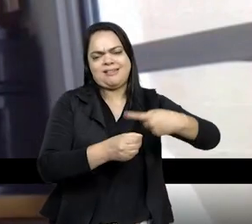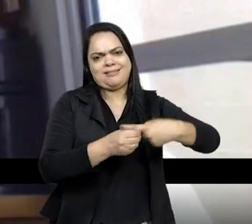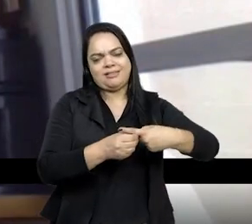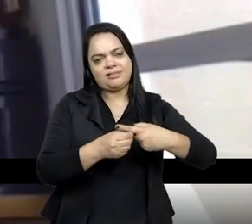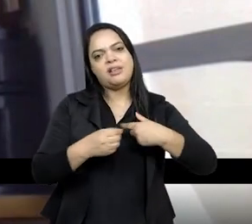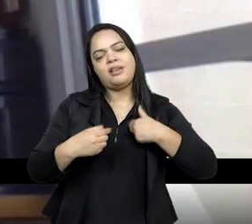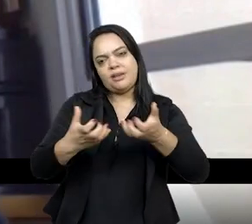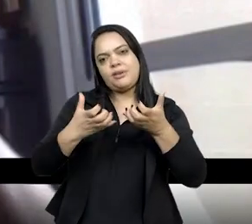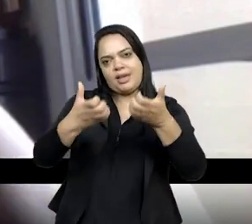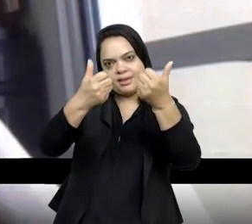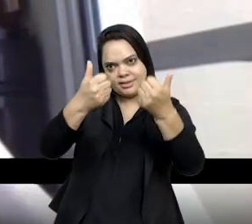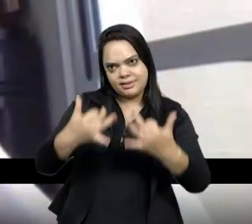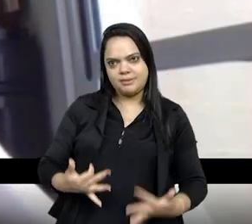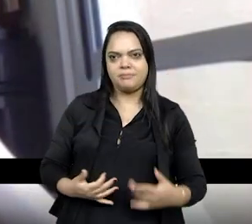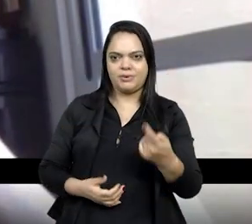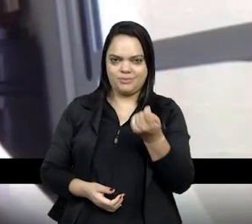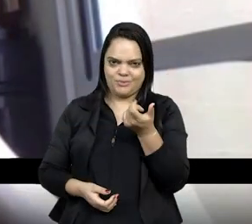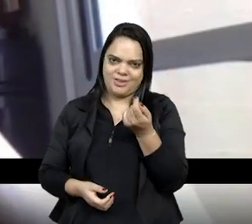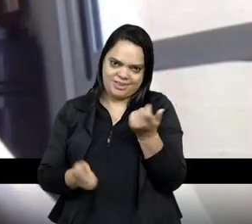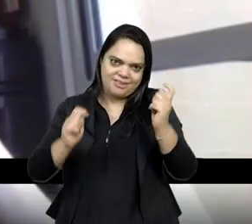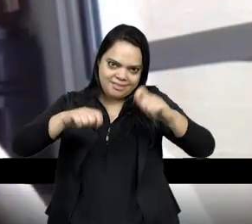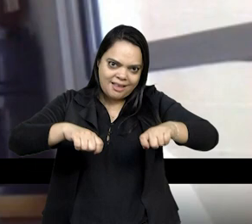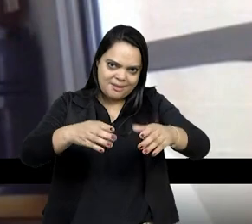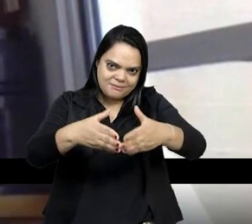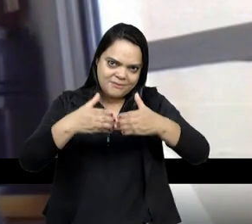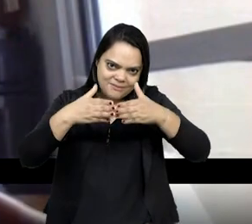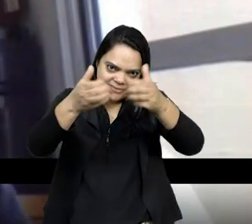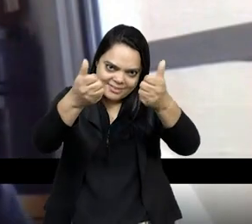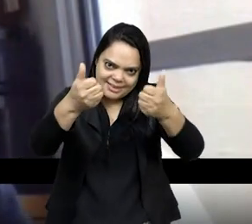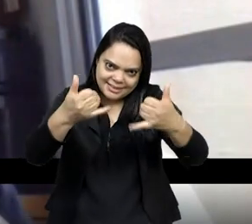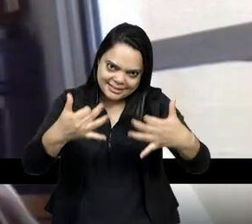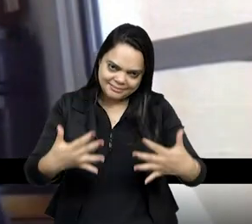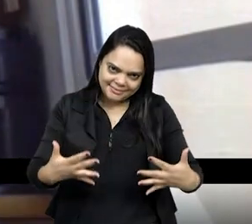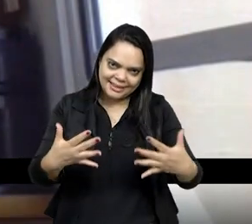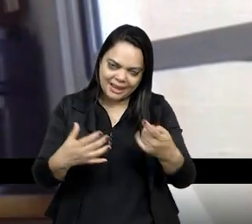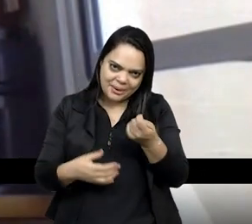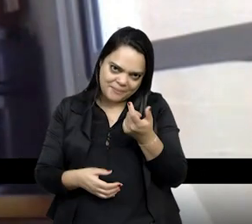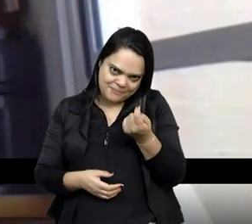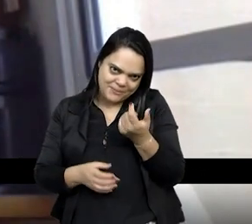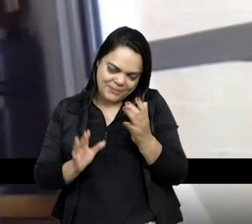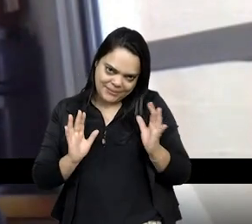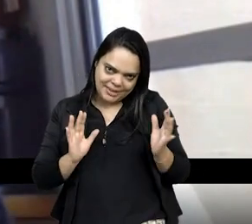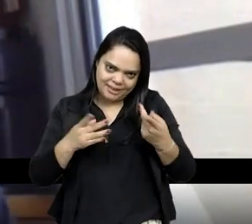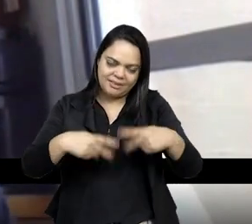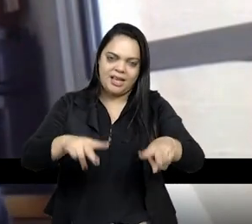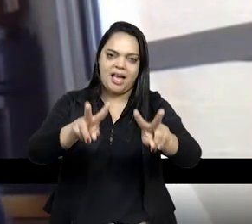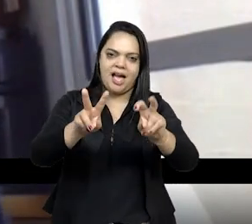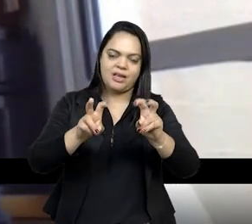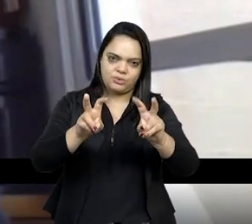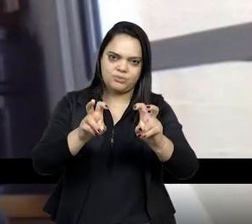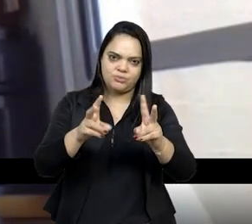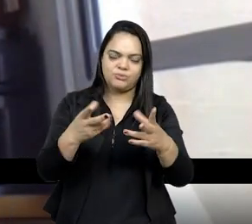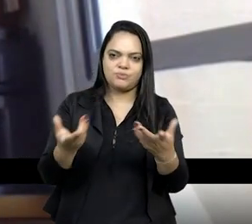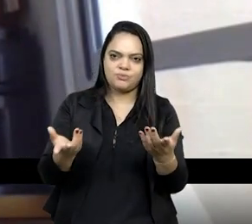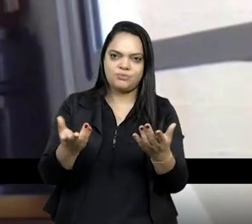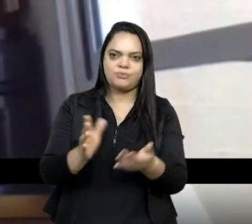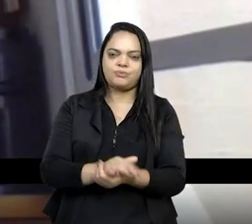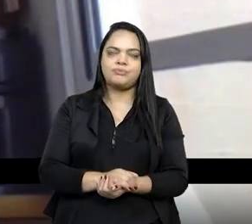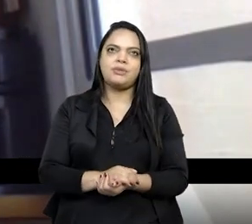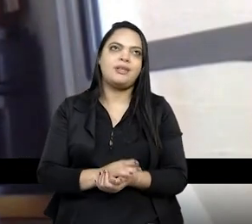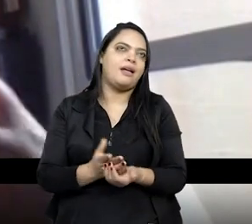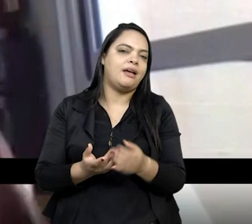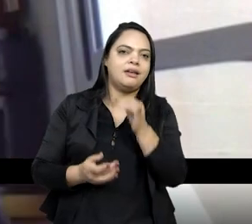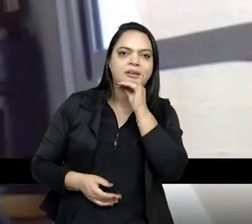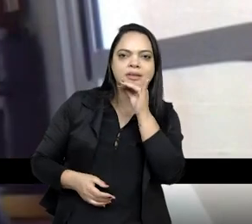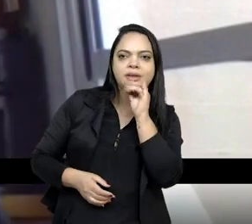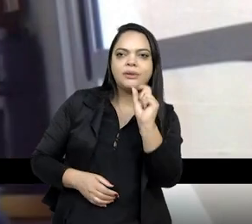Queria que tu falasse um pouquinho sobre isso, né, se é possível tu explicar um pouco mais sobre essas questões de, como é que